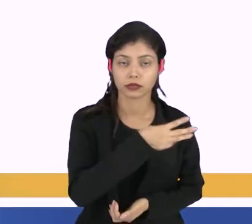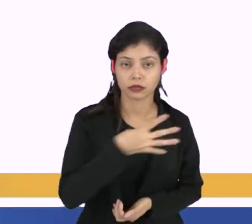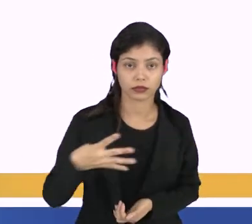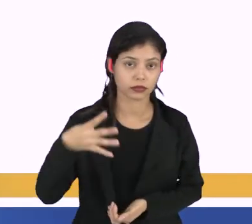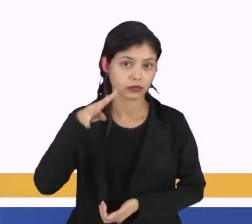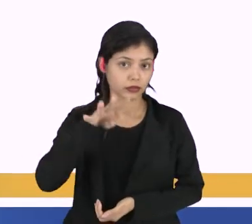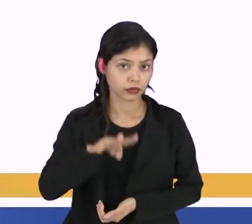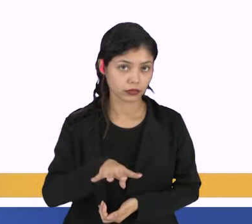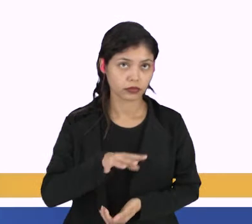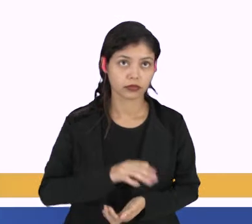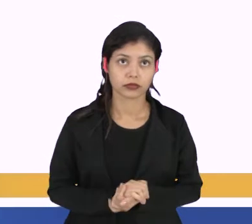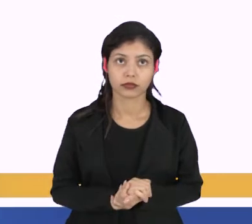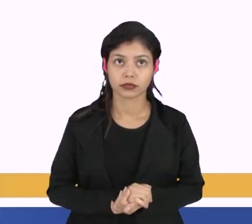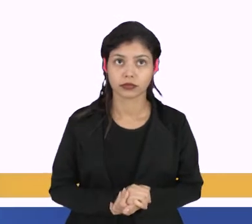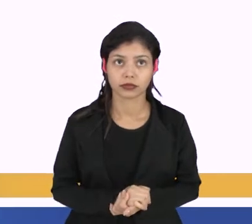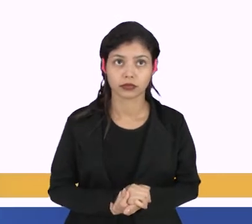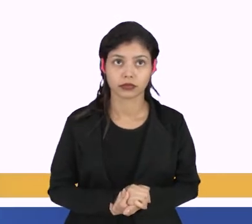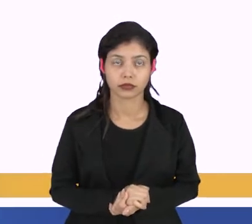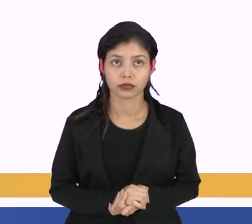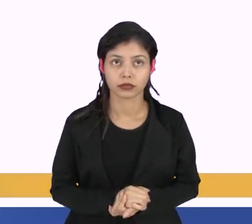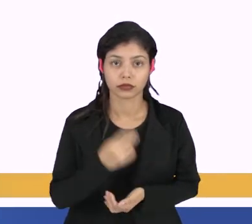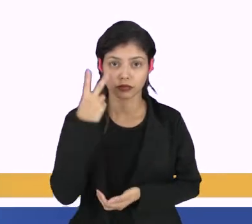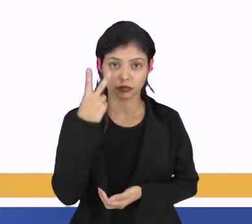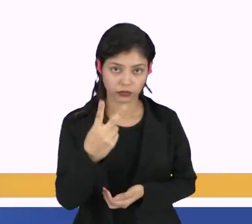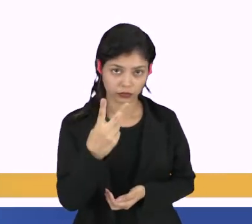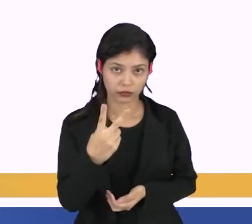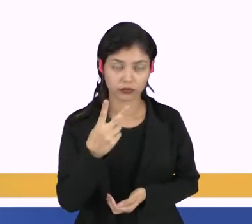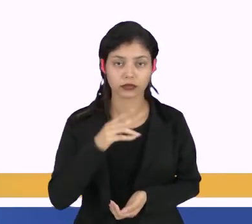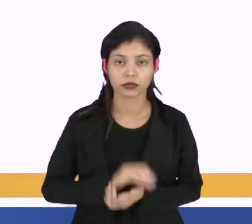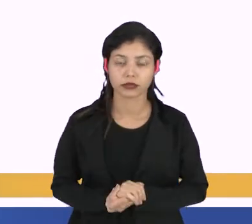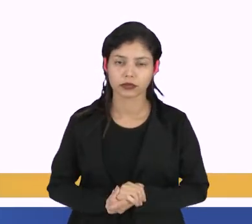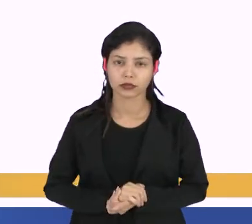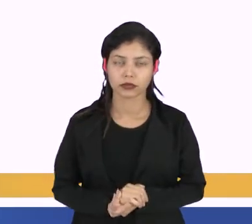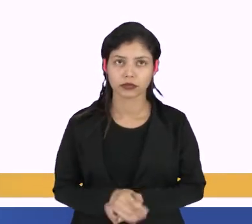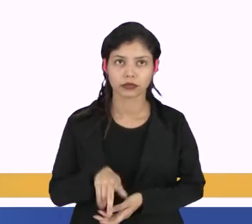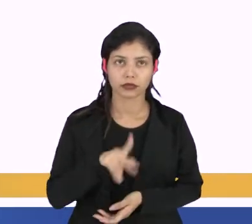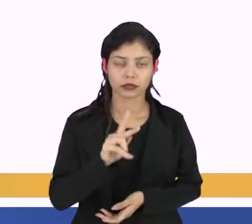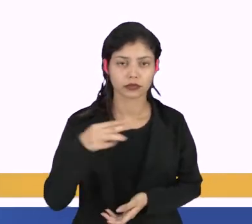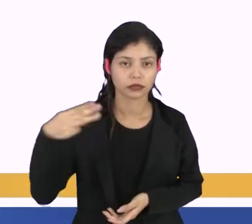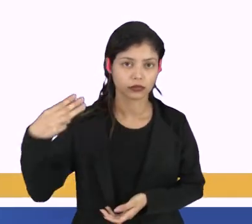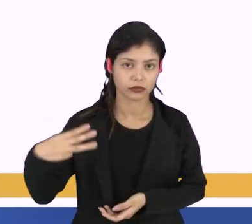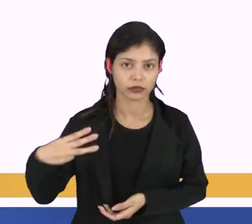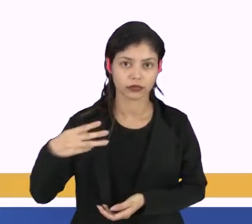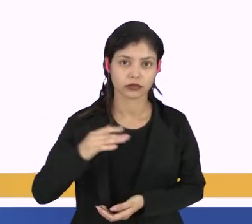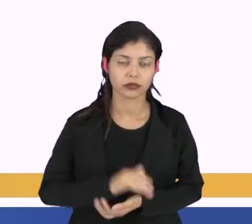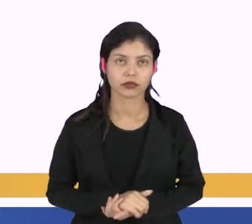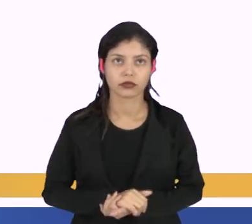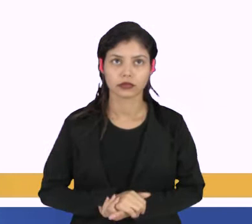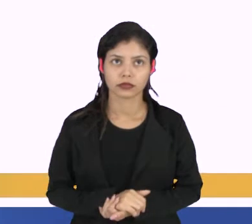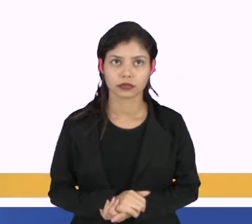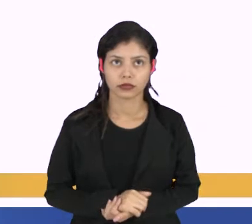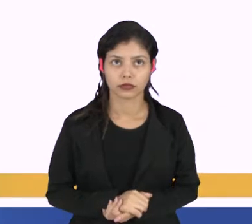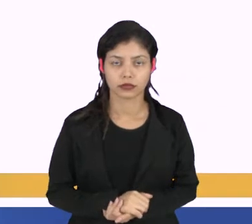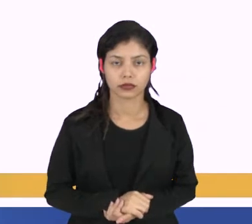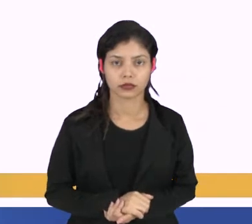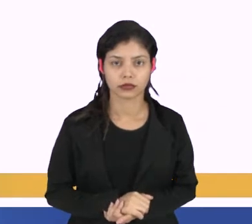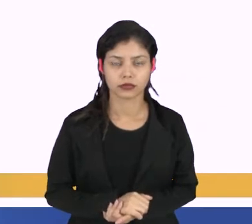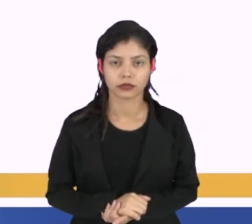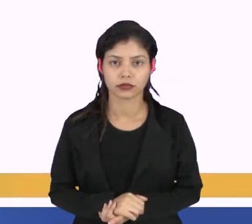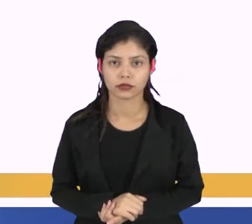aí, quadrada aliás, de ordem 2. E o nosso K, ele é o 3 nessa situação.